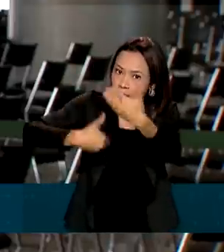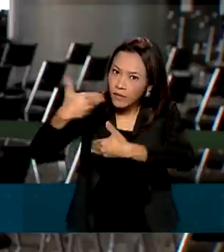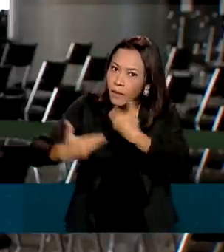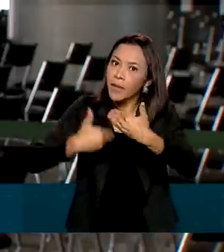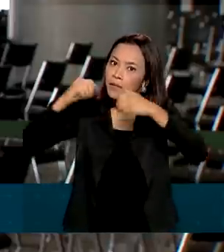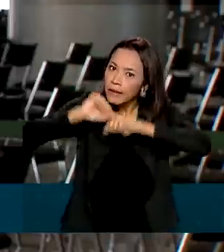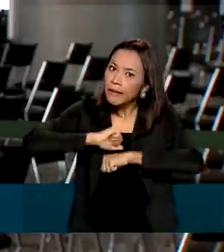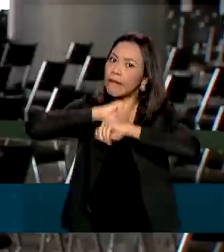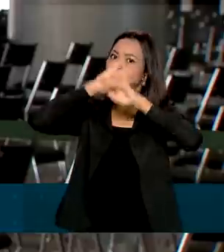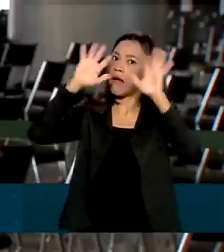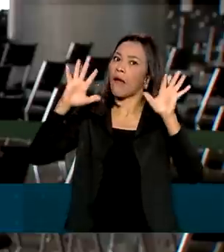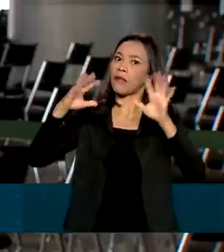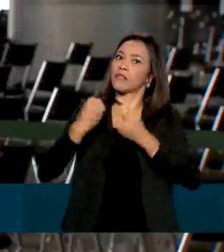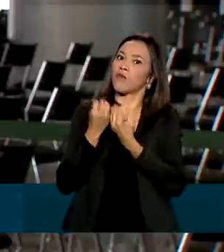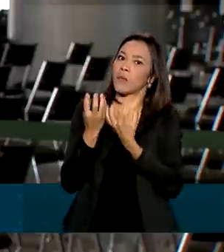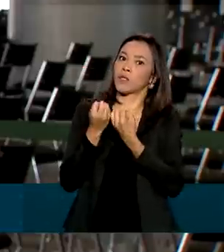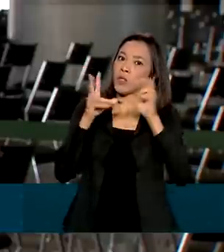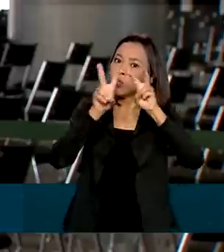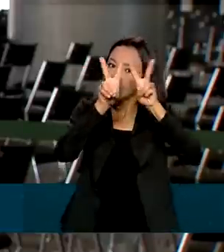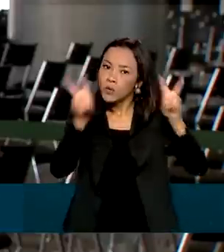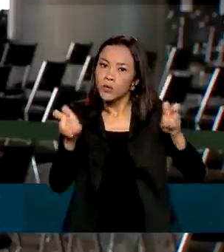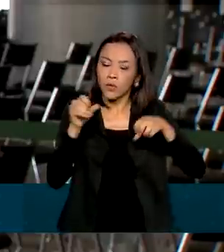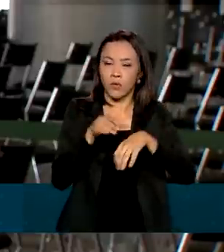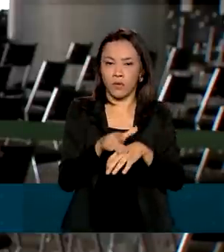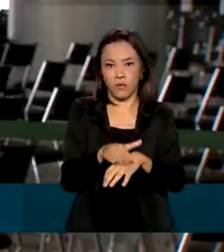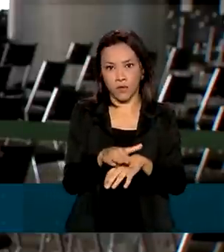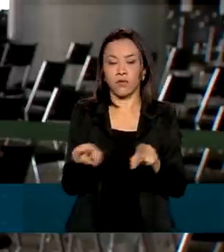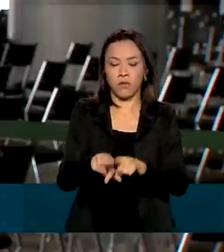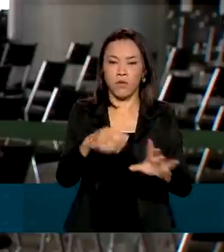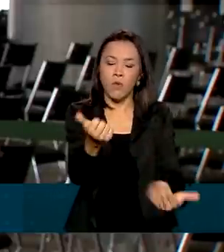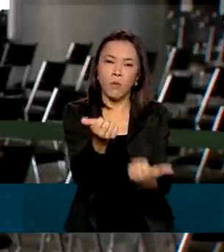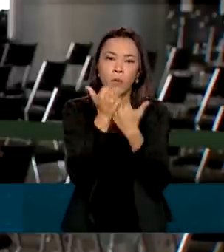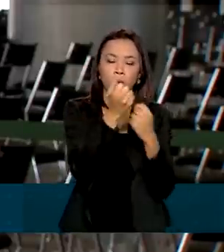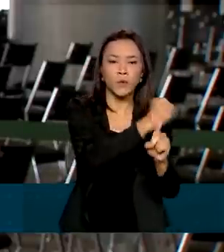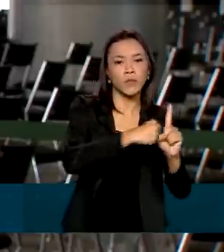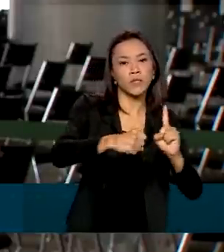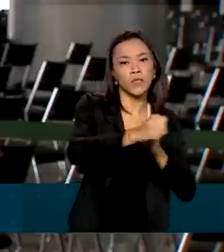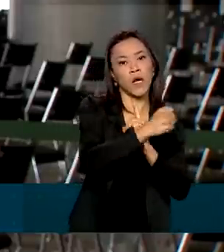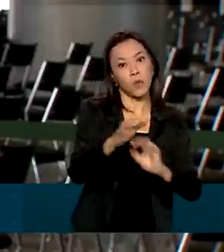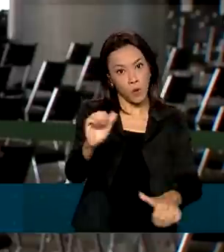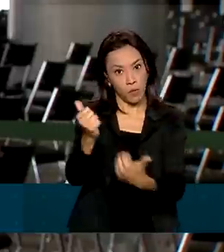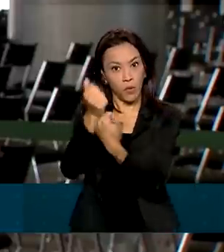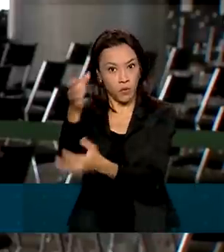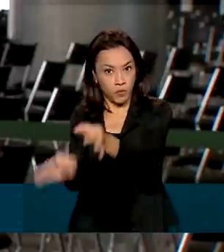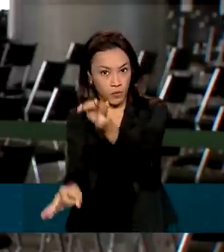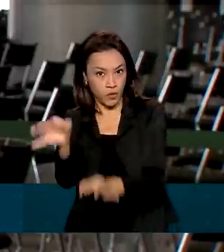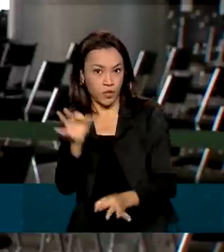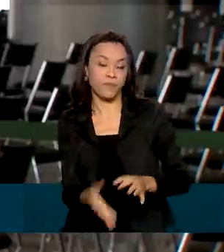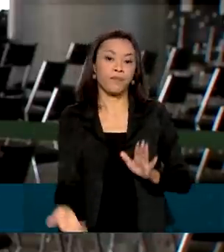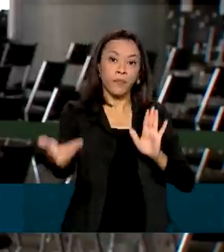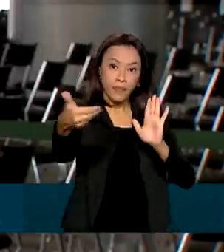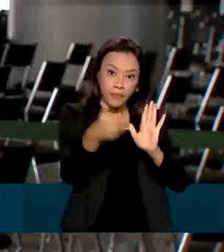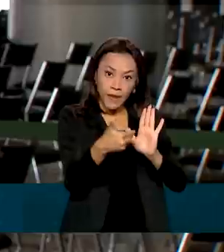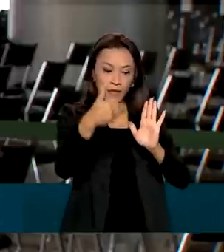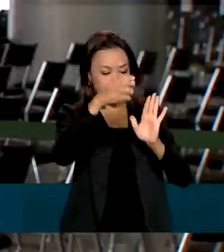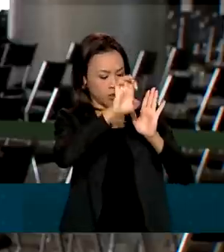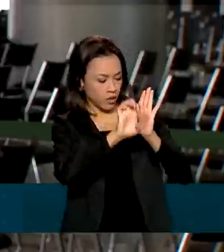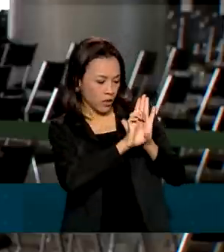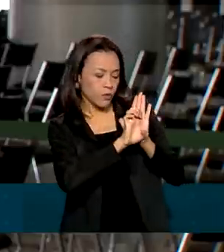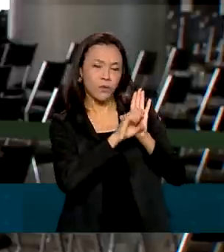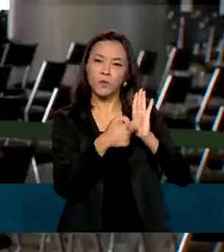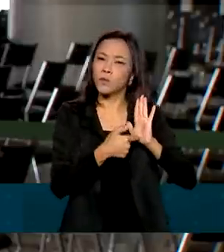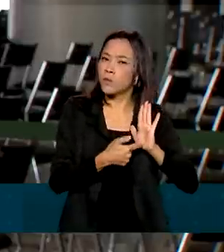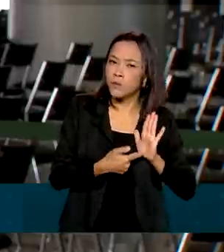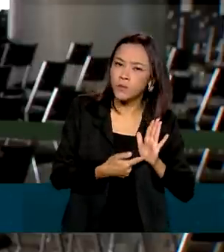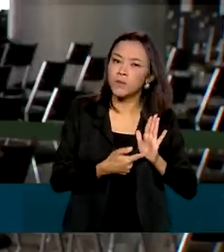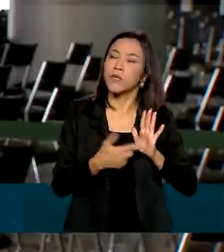transparentes sobre a doença, além de assistência social e jurídica. O estatuto, ele também prevê, Renata, que há articulação